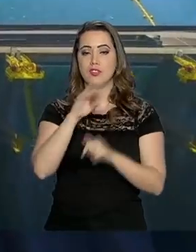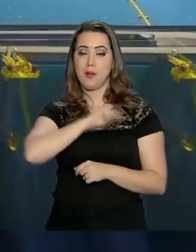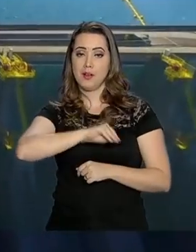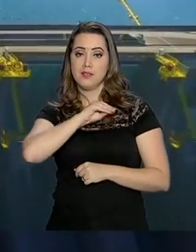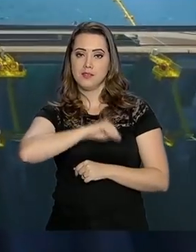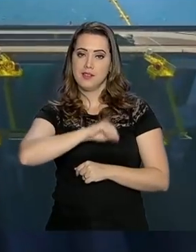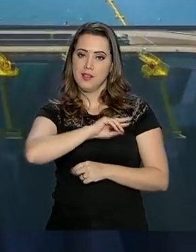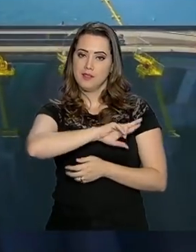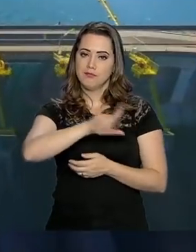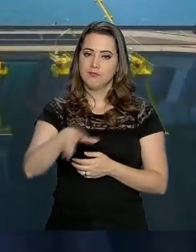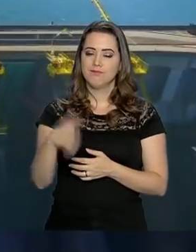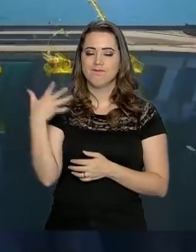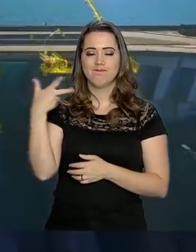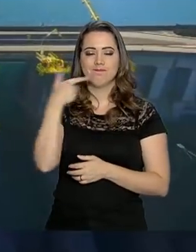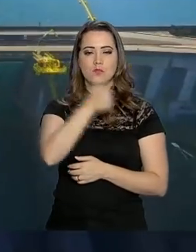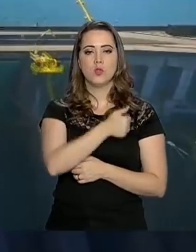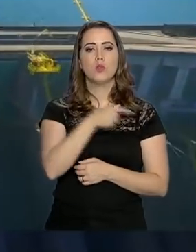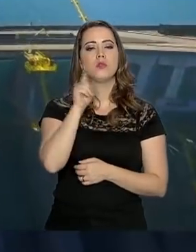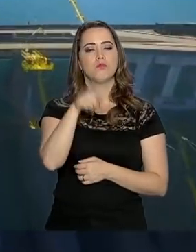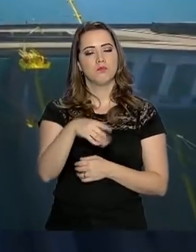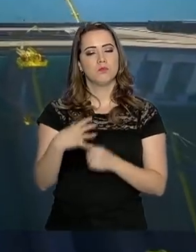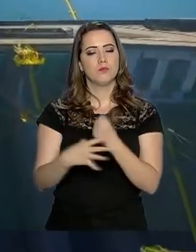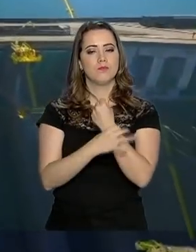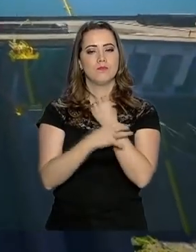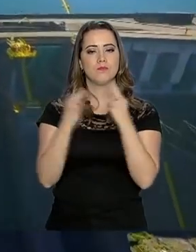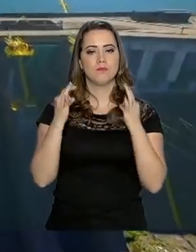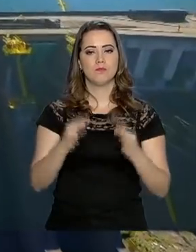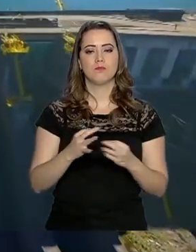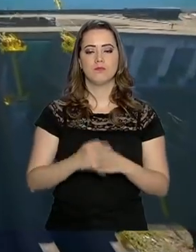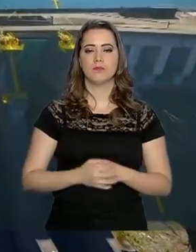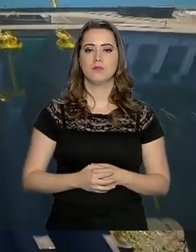renda e muita beleza, com qualidade e segurança.